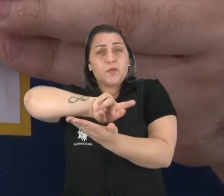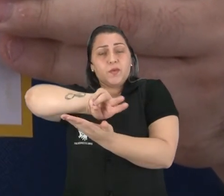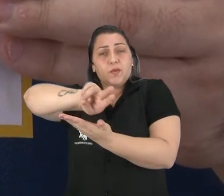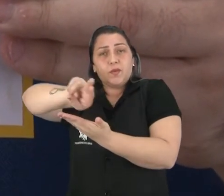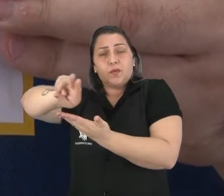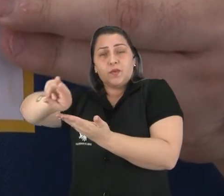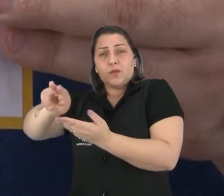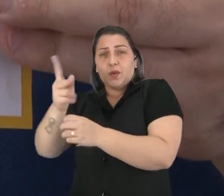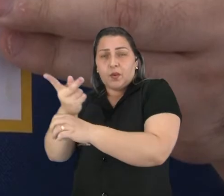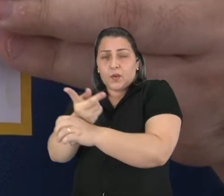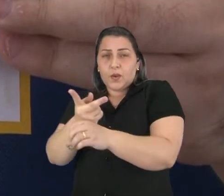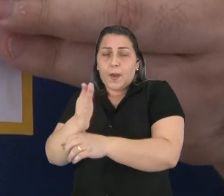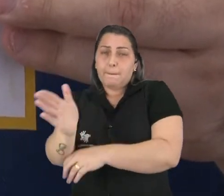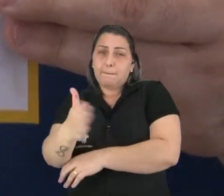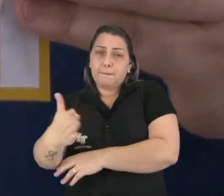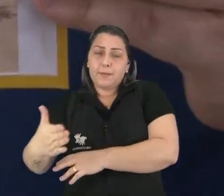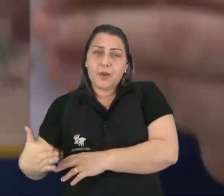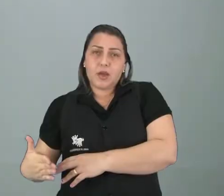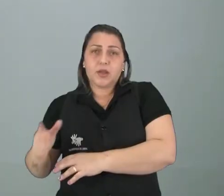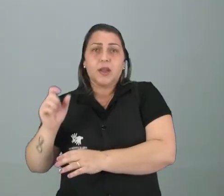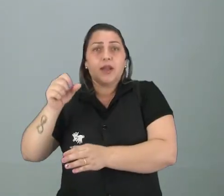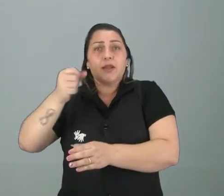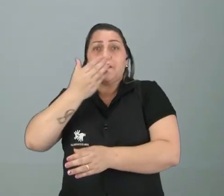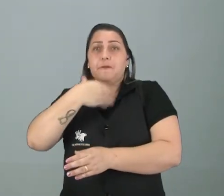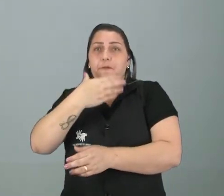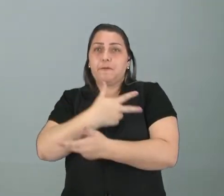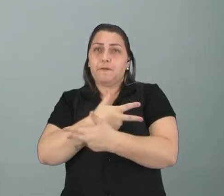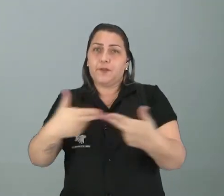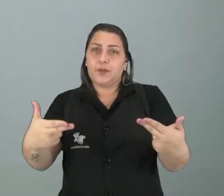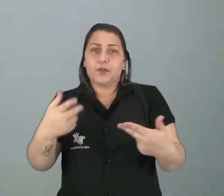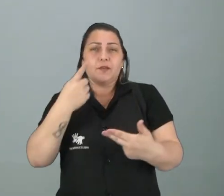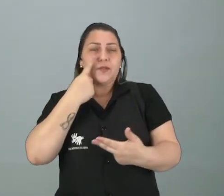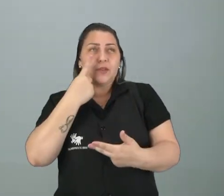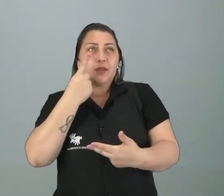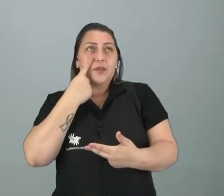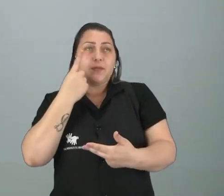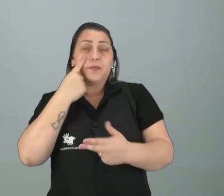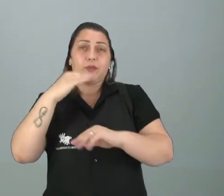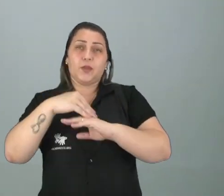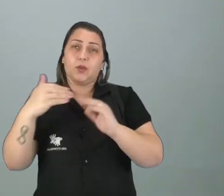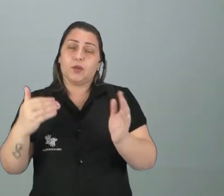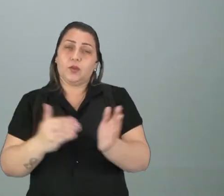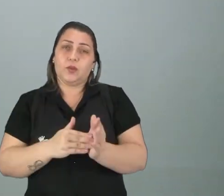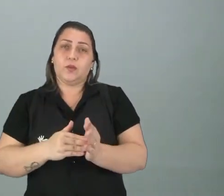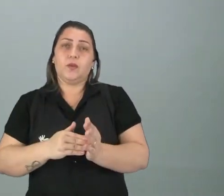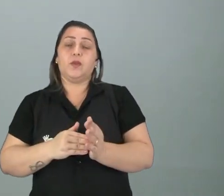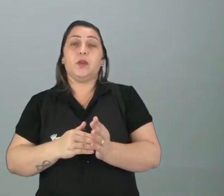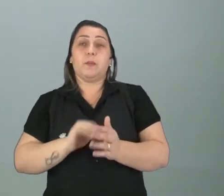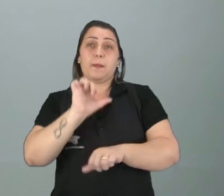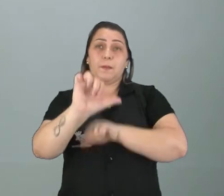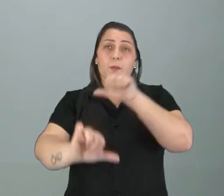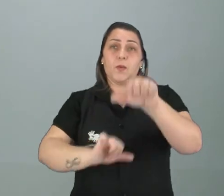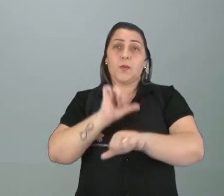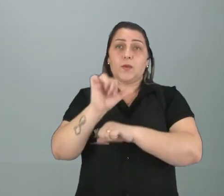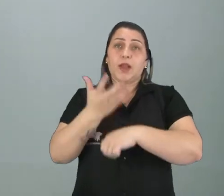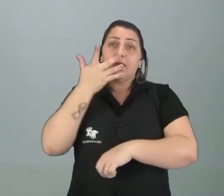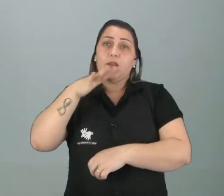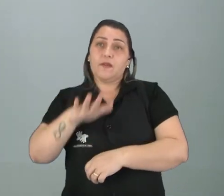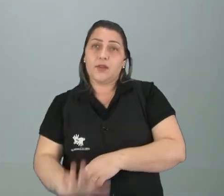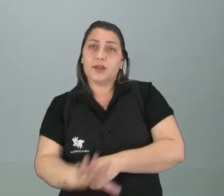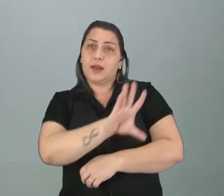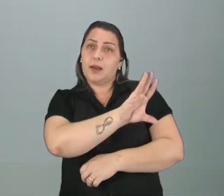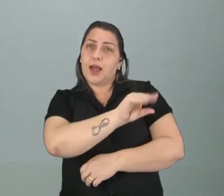com caça, né, peixes e frutas. Observaram? Isso aqui tudo é para quê? Para sair da fase, né, da passagem da